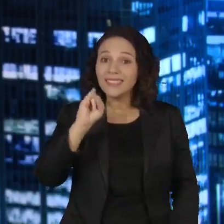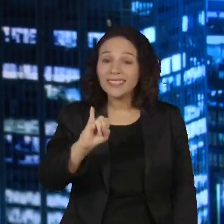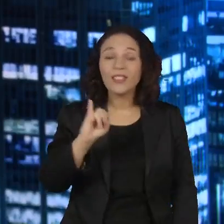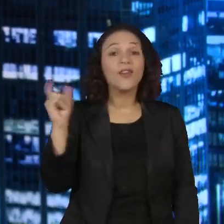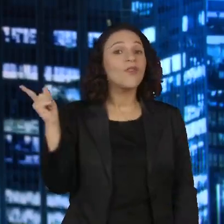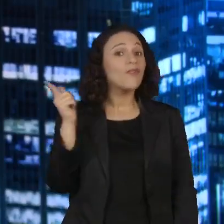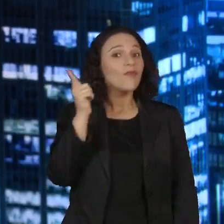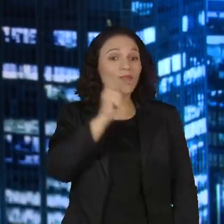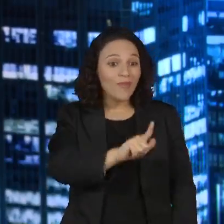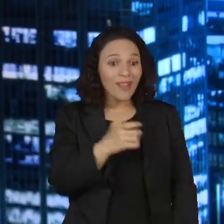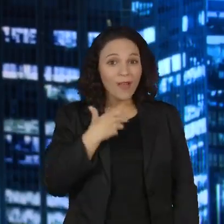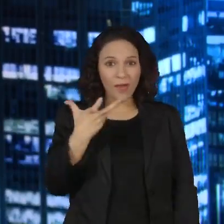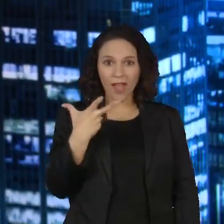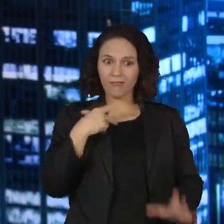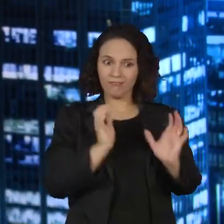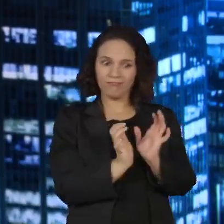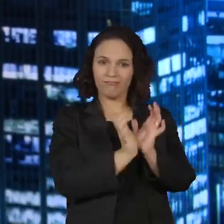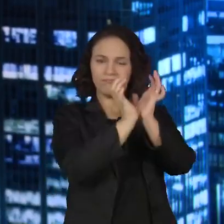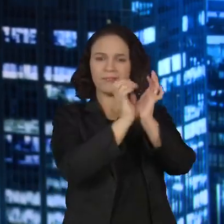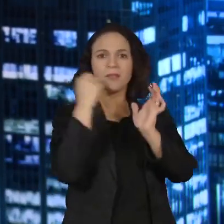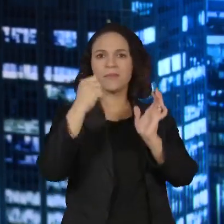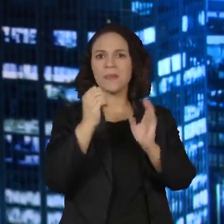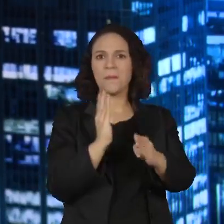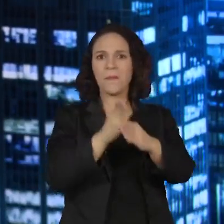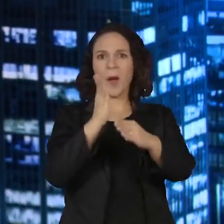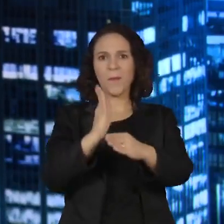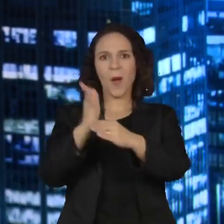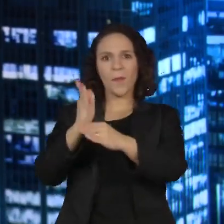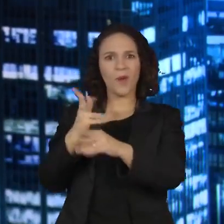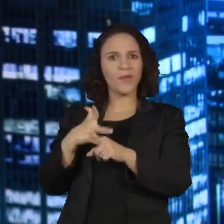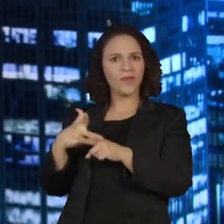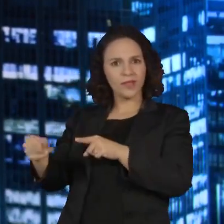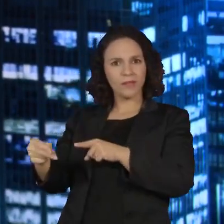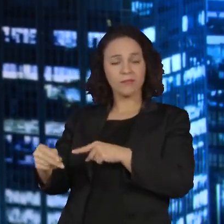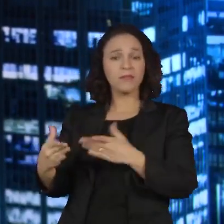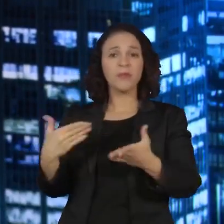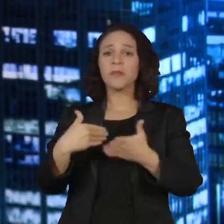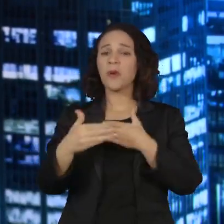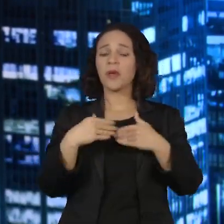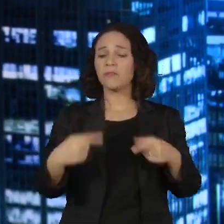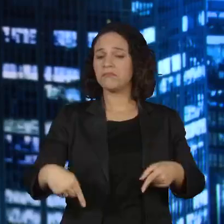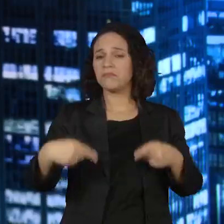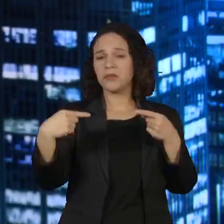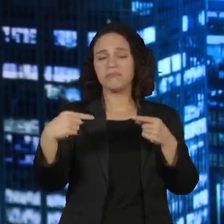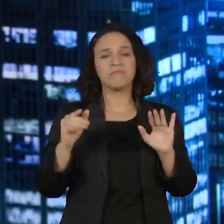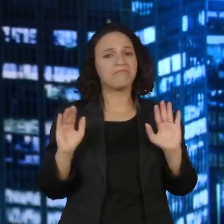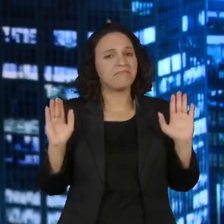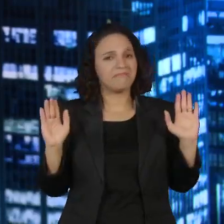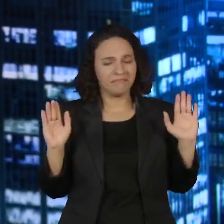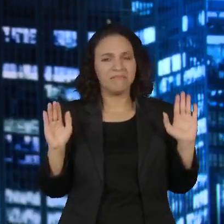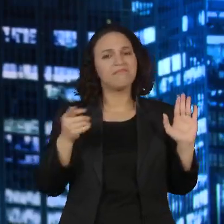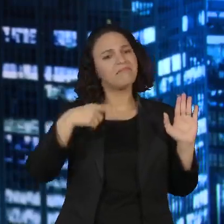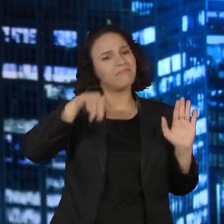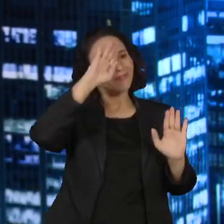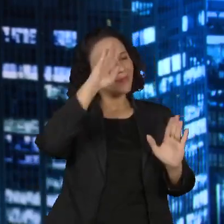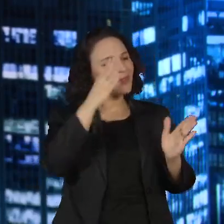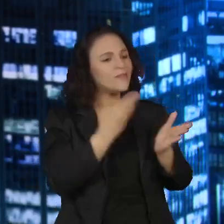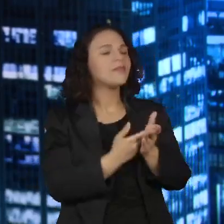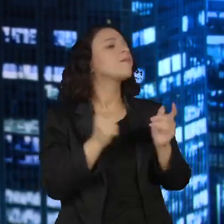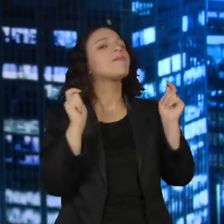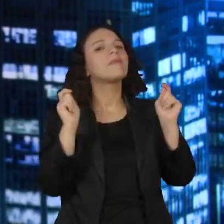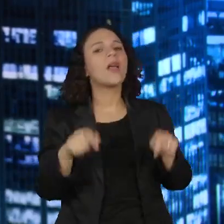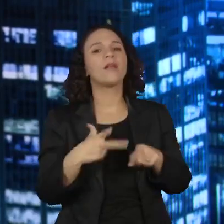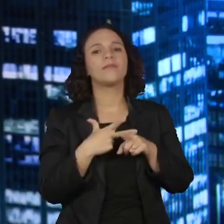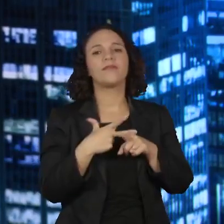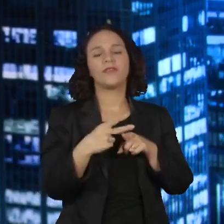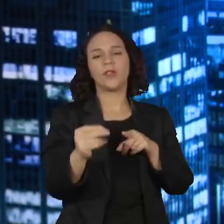ganhar de todo mundo. Então, para nós, independente do oponente que vier, a gente tem muita confiança que nós vamos ganhar essa